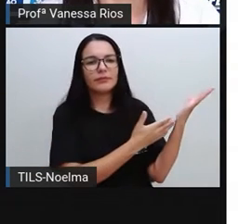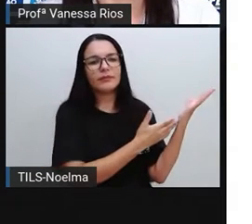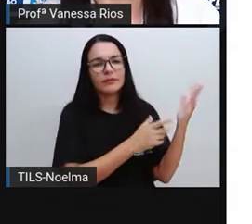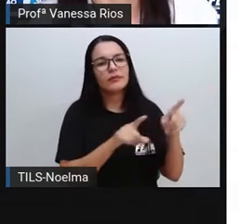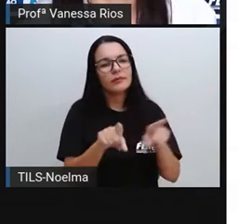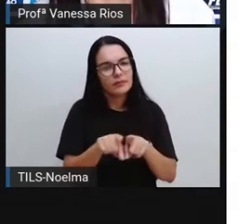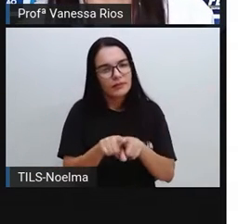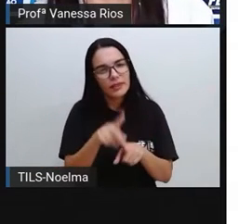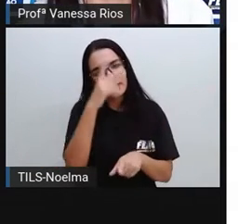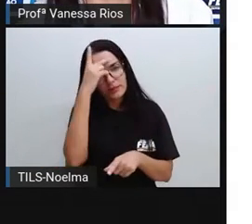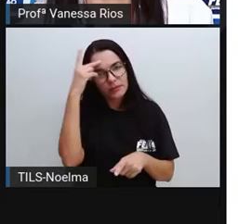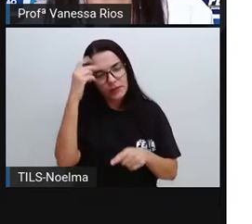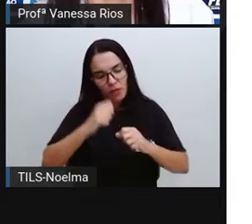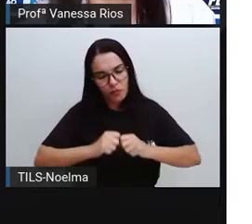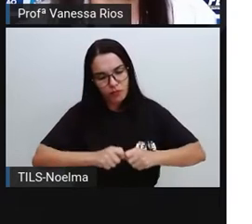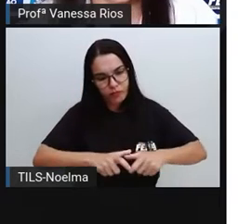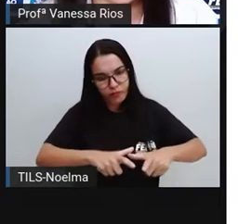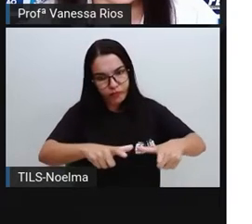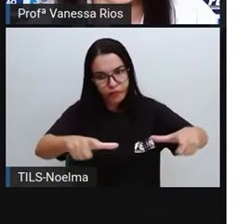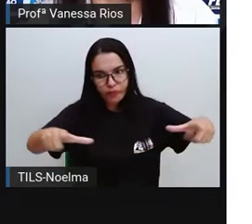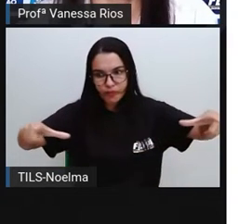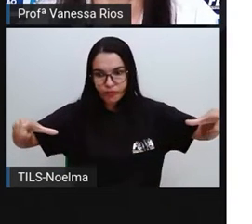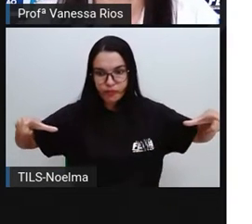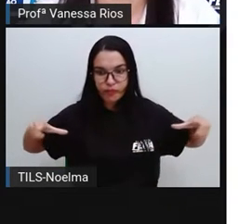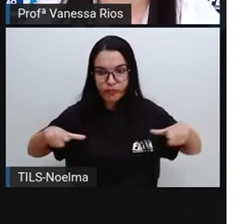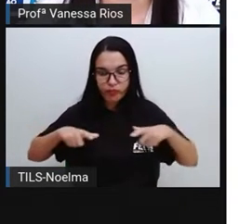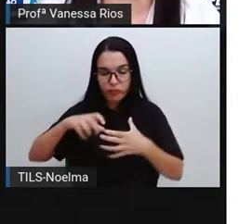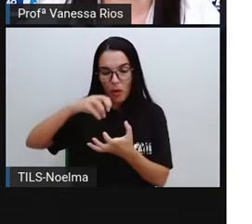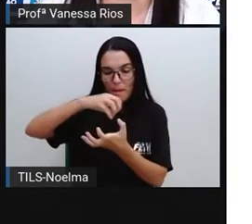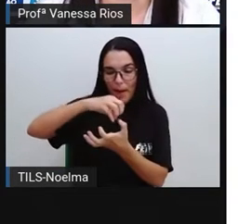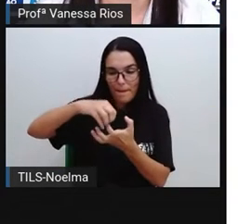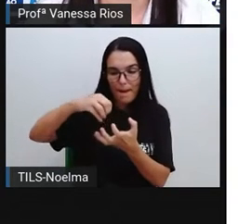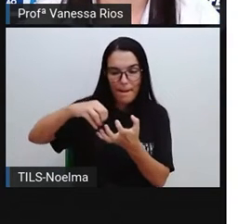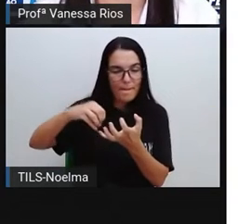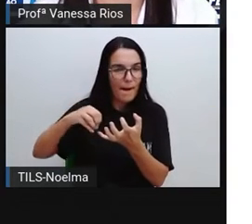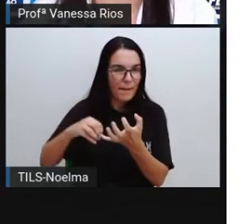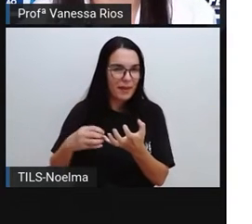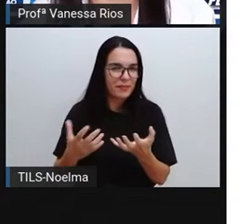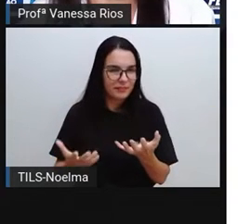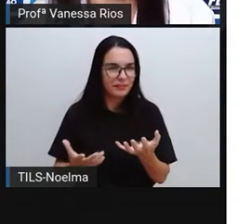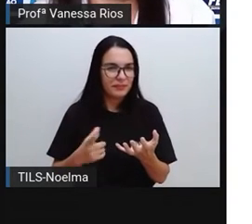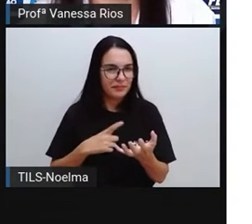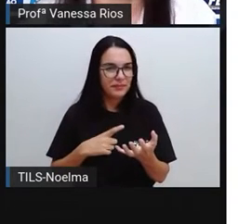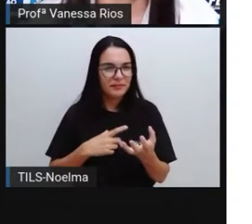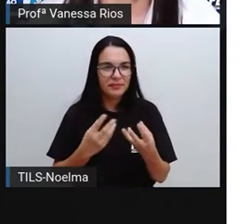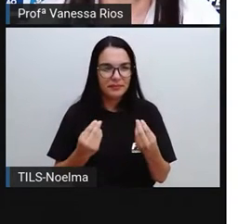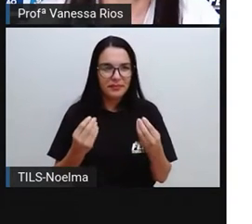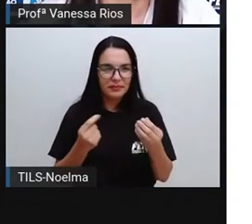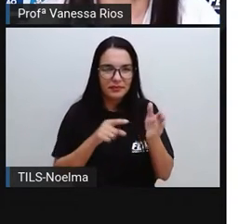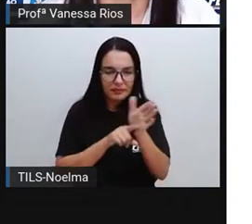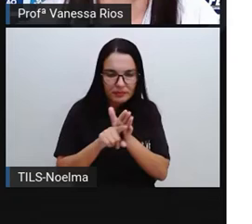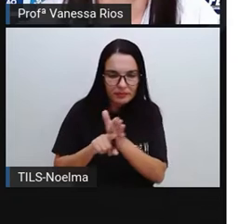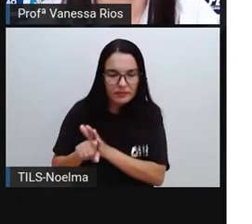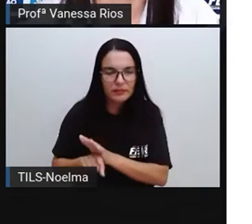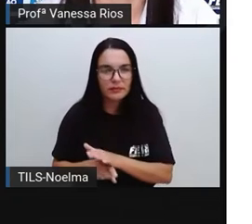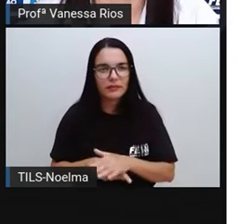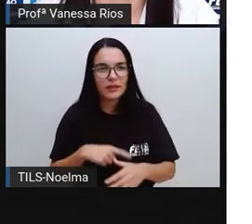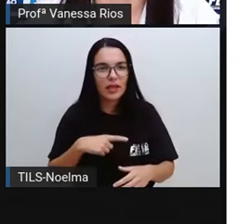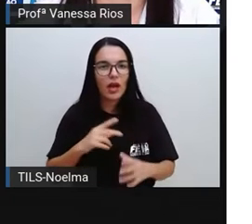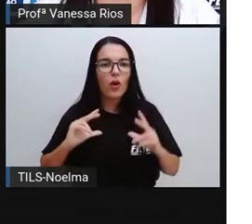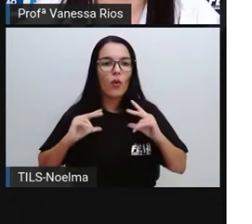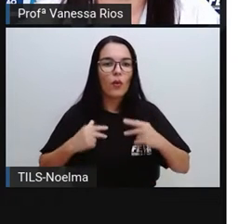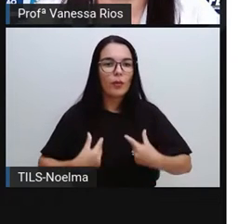do povoamento dos continentes. Então, segundo diversas teorias, a humanidade teria